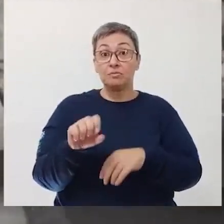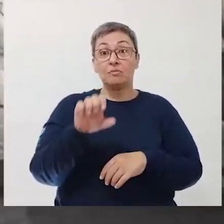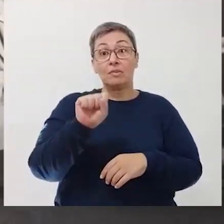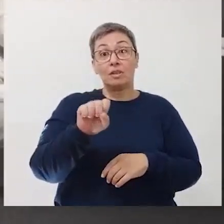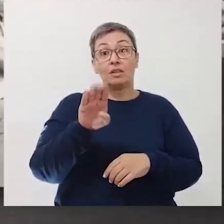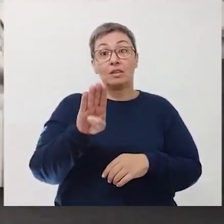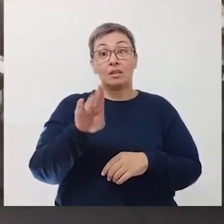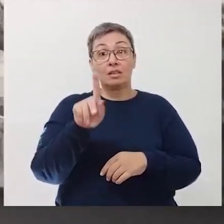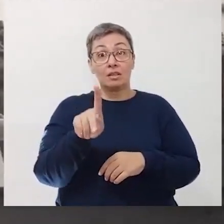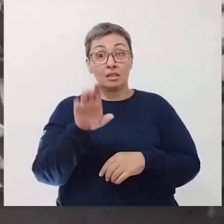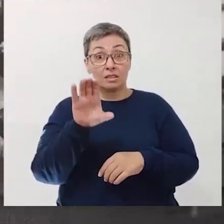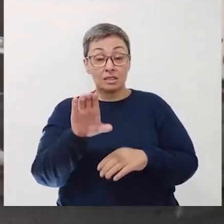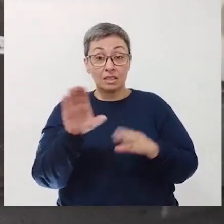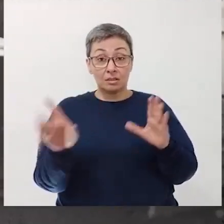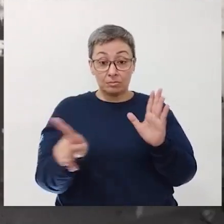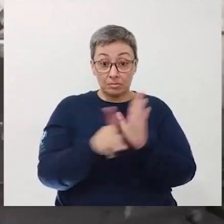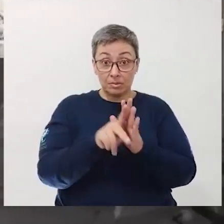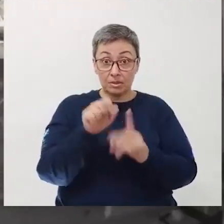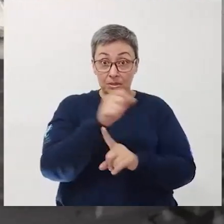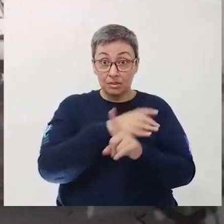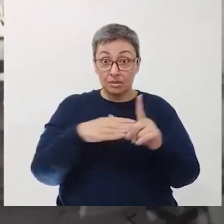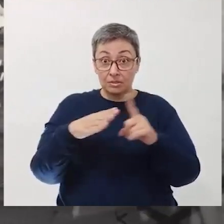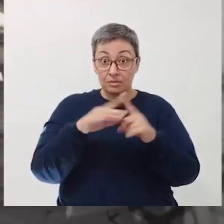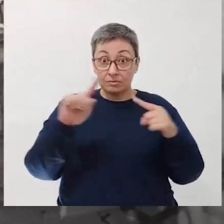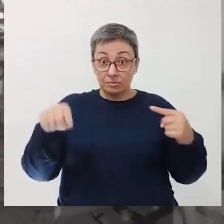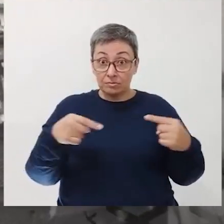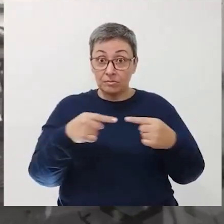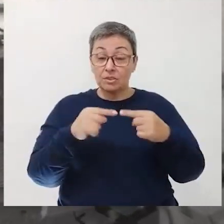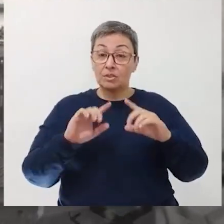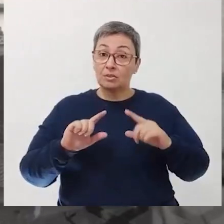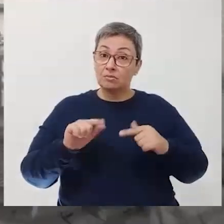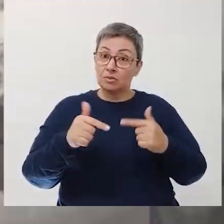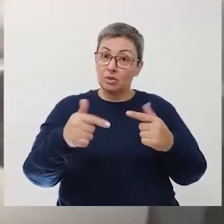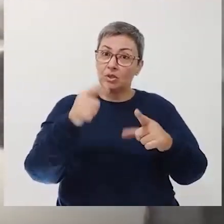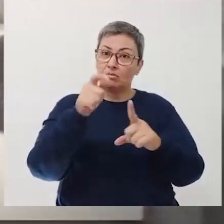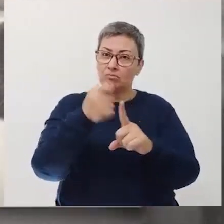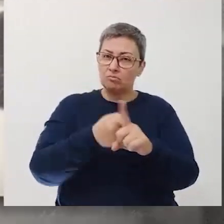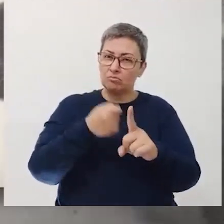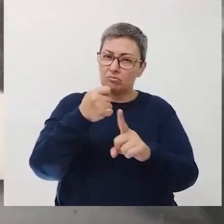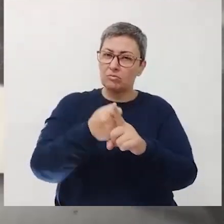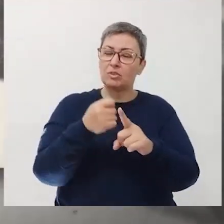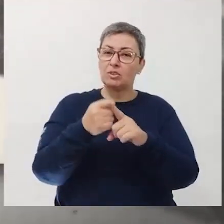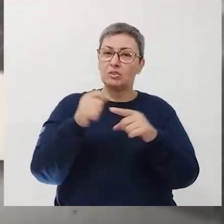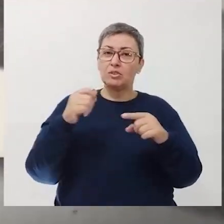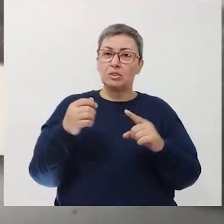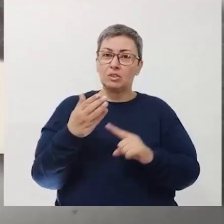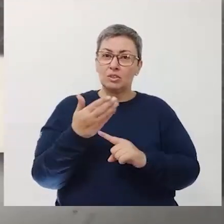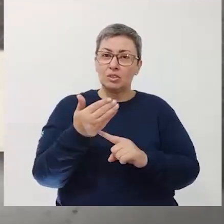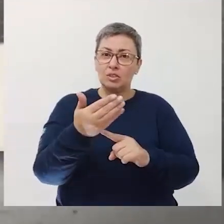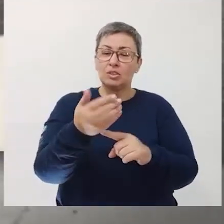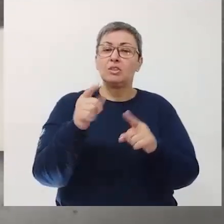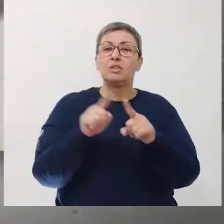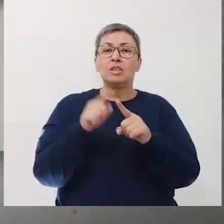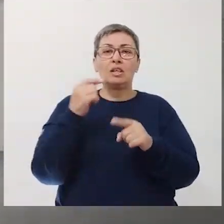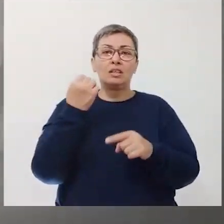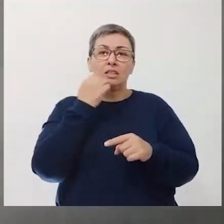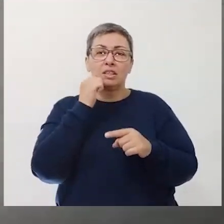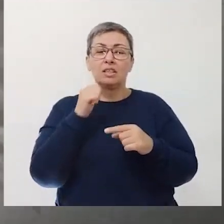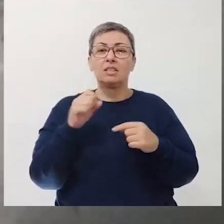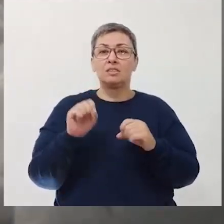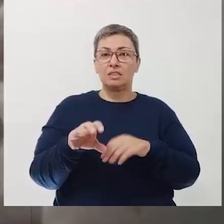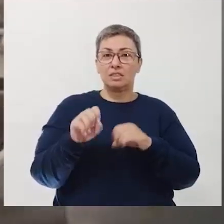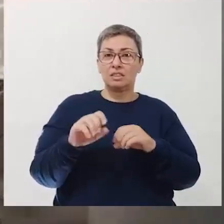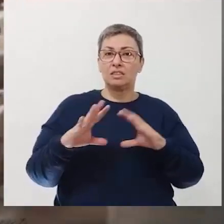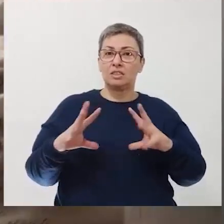A SBPC é parte da sociedade e seu objetivo é lutar para que a ciência e a educação sejam parte da vida de todos,